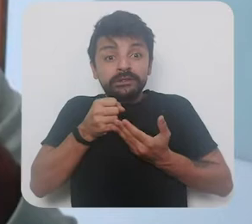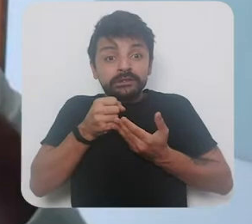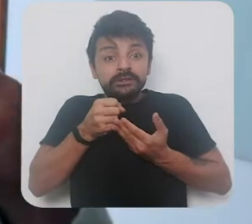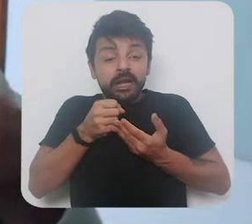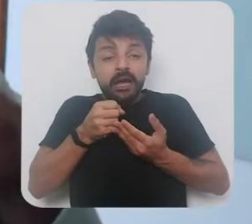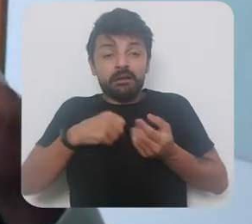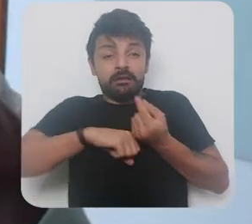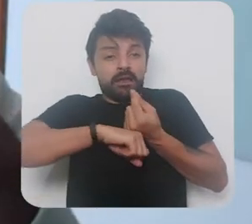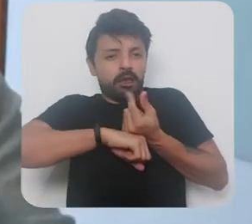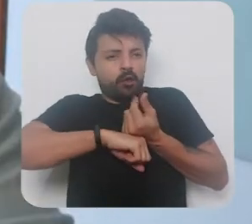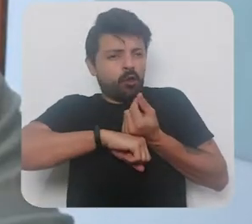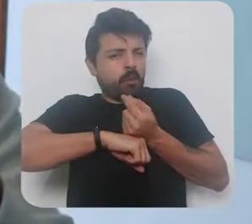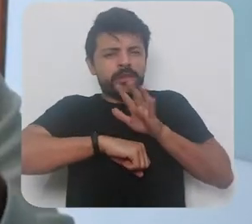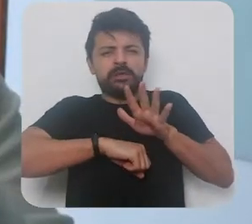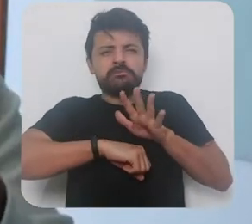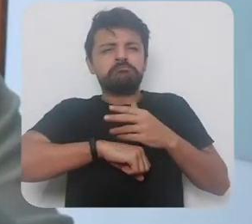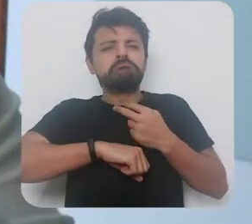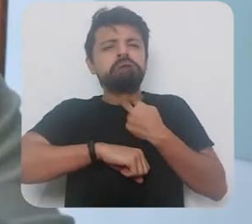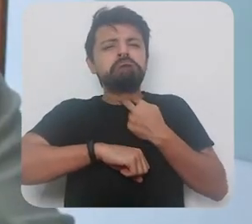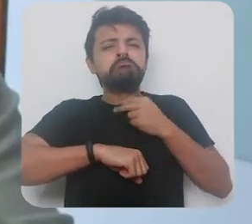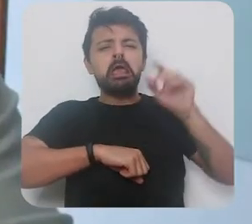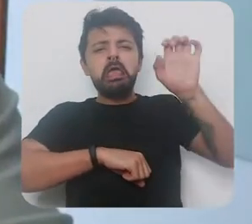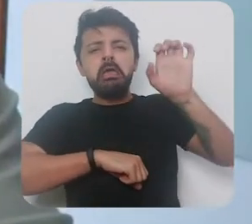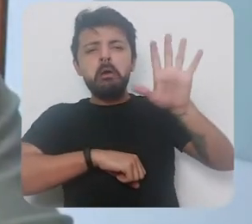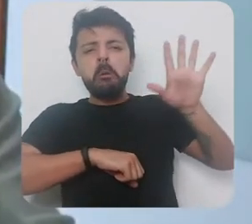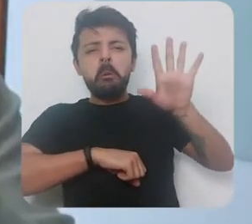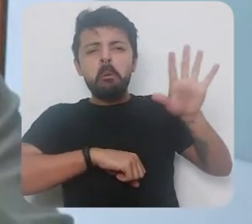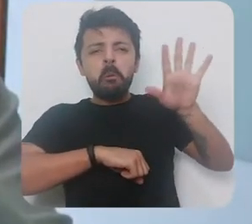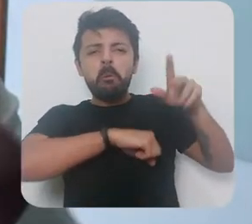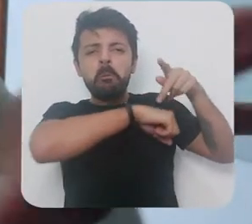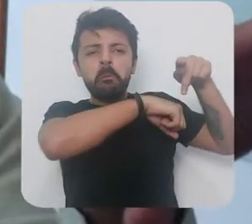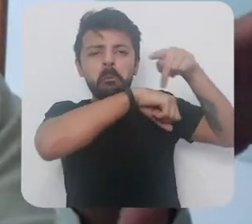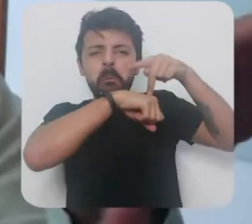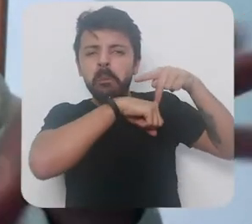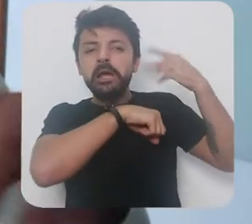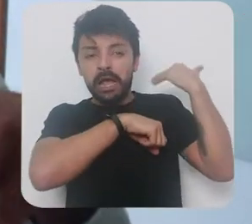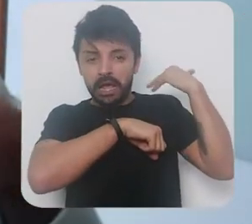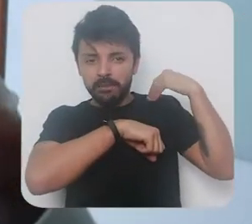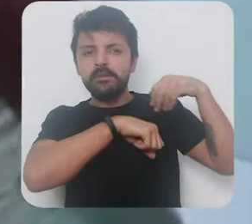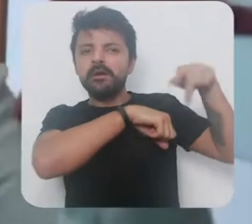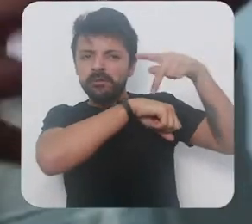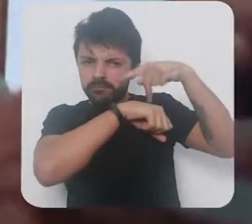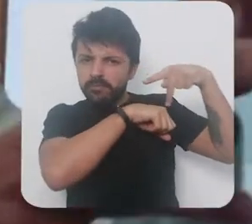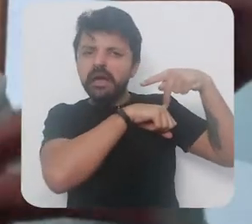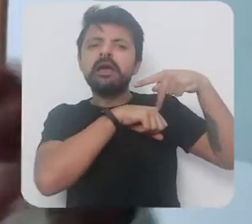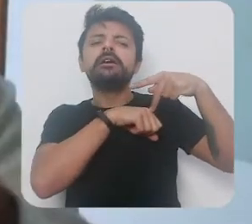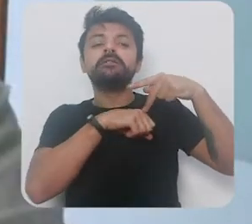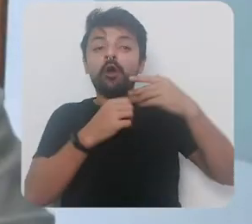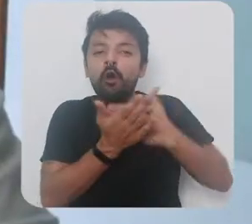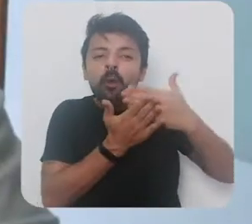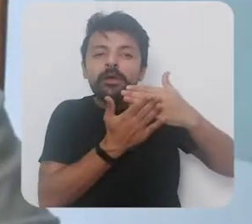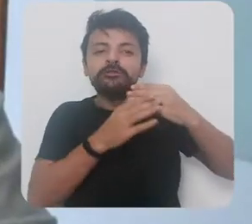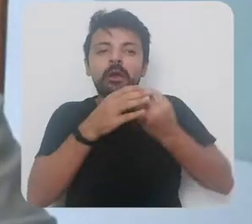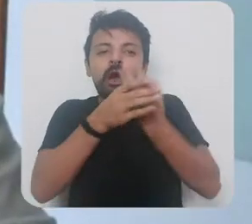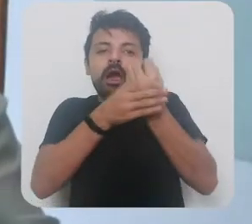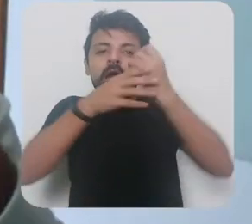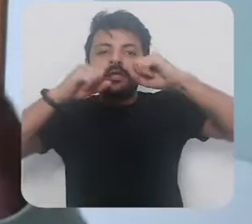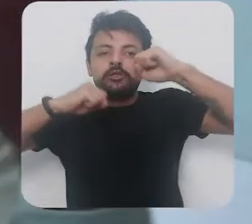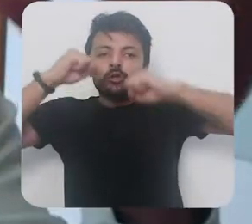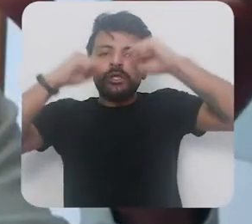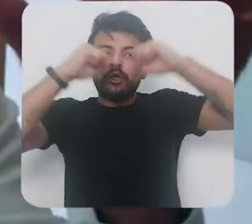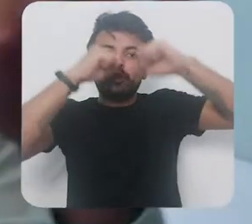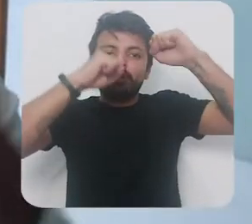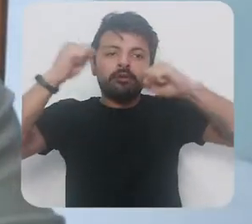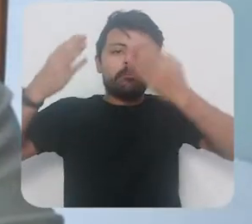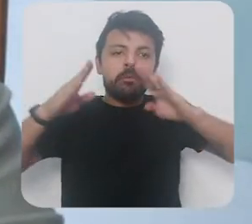Estado na economia chegava no máximo nos países na Europa e países na época que estavam se industrializando se